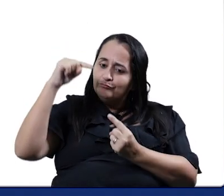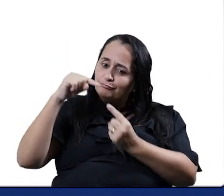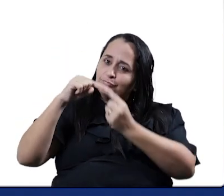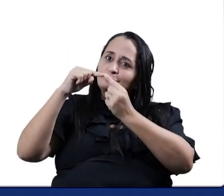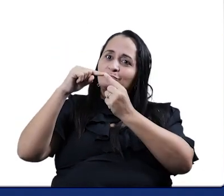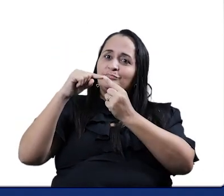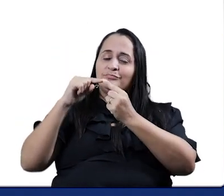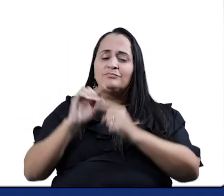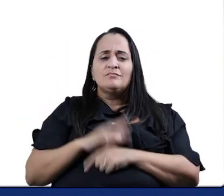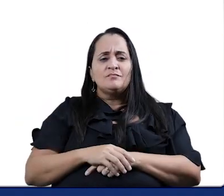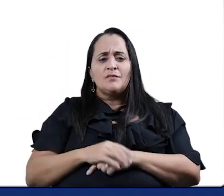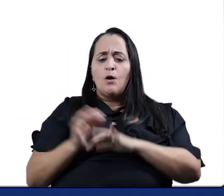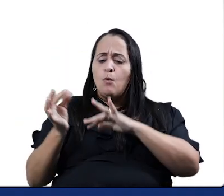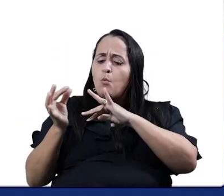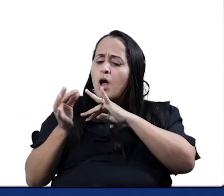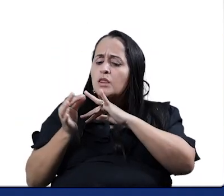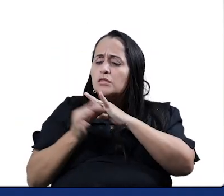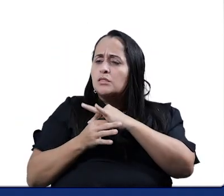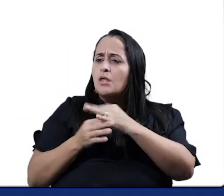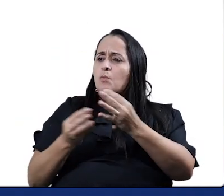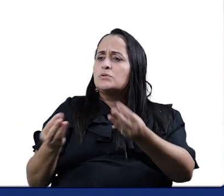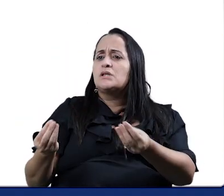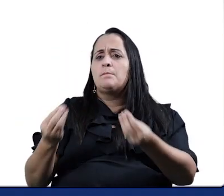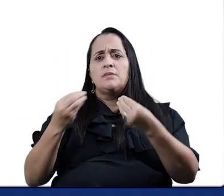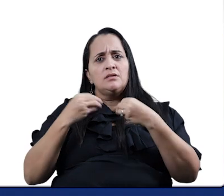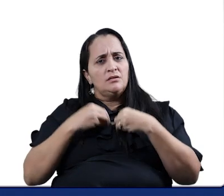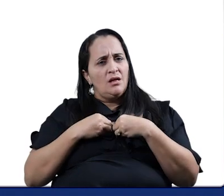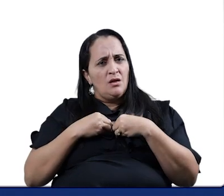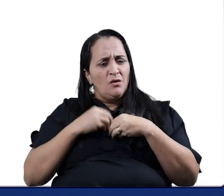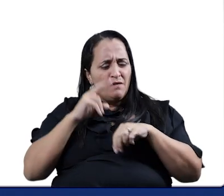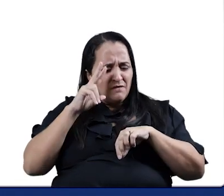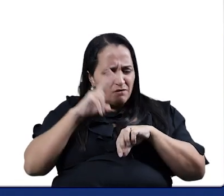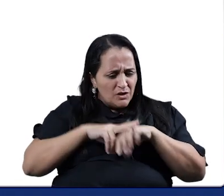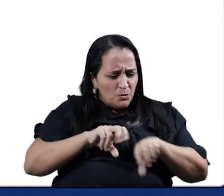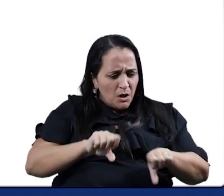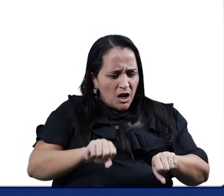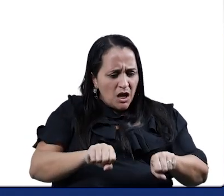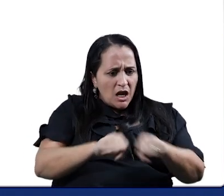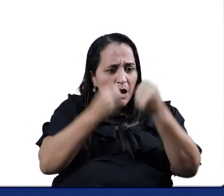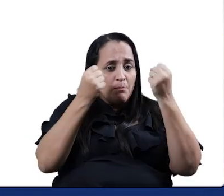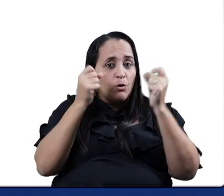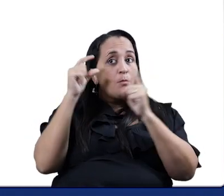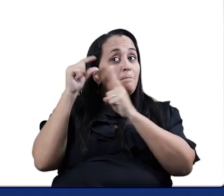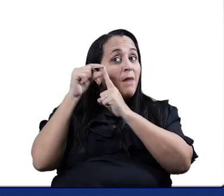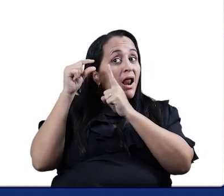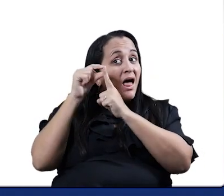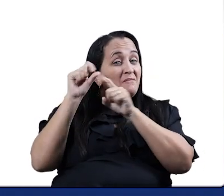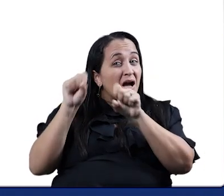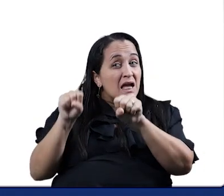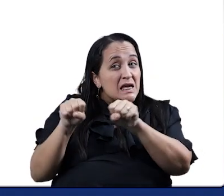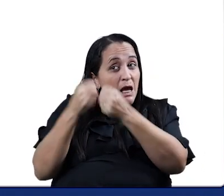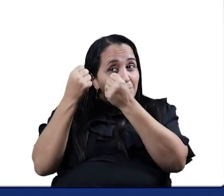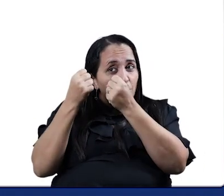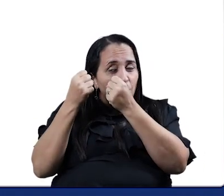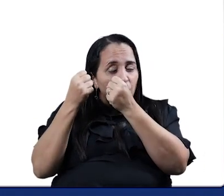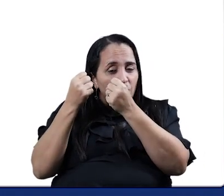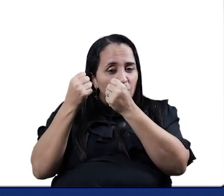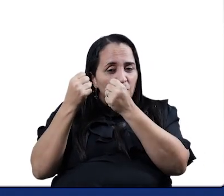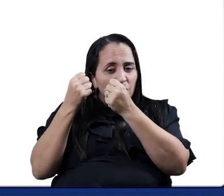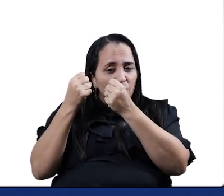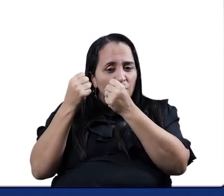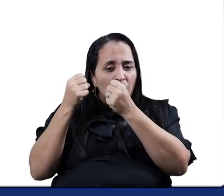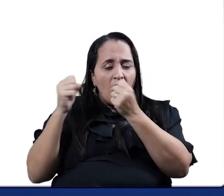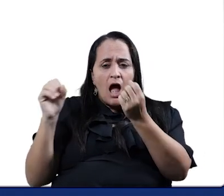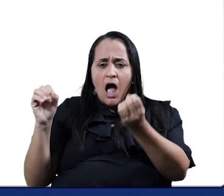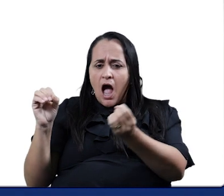O anel que tu me deste era vidro e se quebrou. O amor que tu me tinhas era pouco e se acabou. Olha,